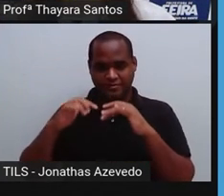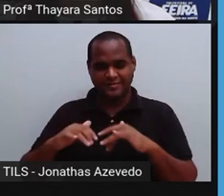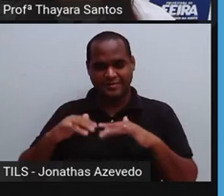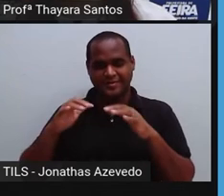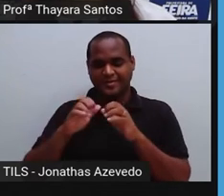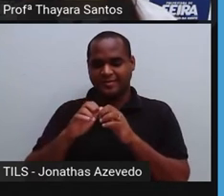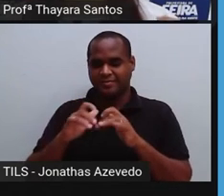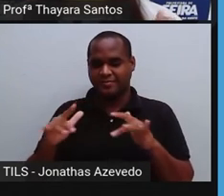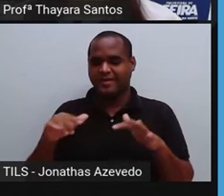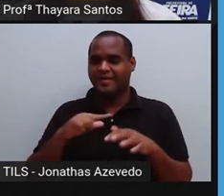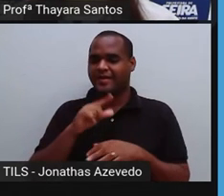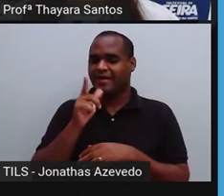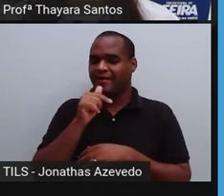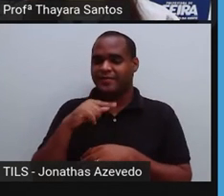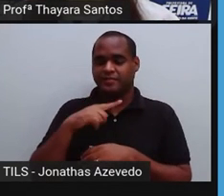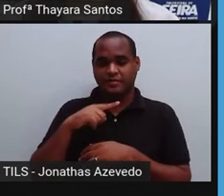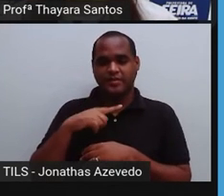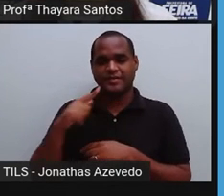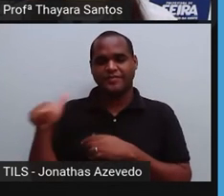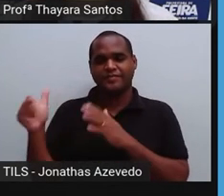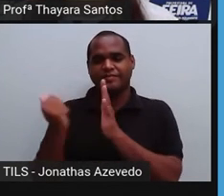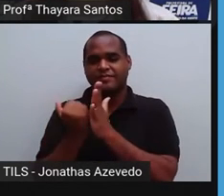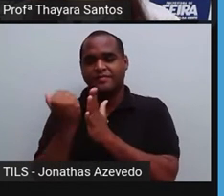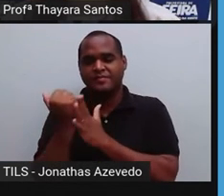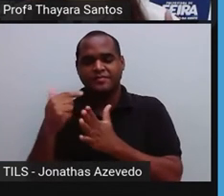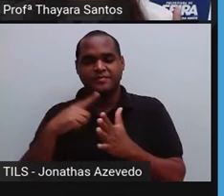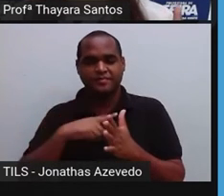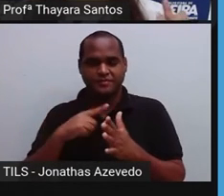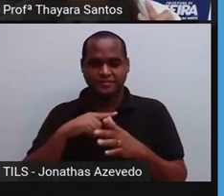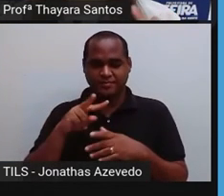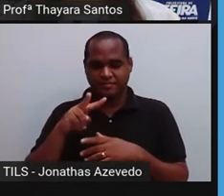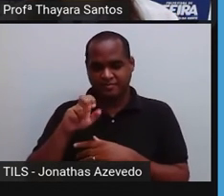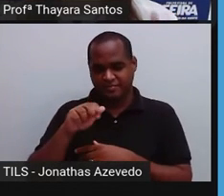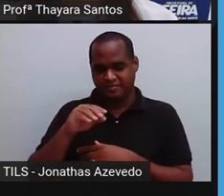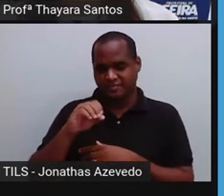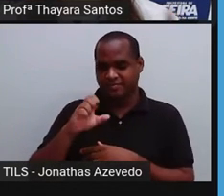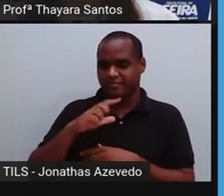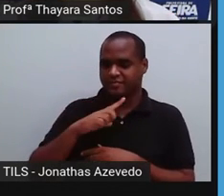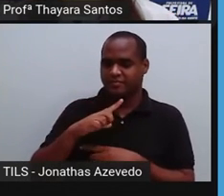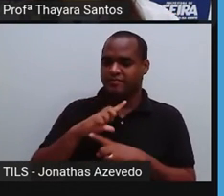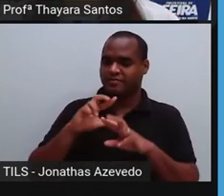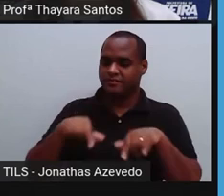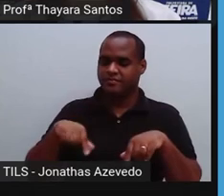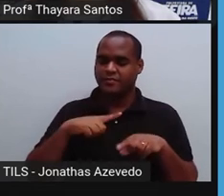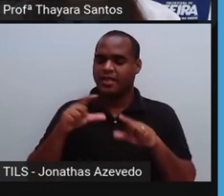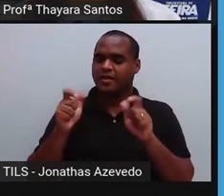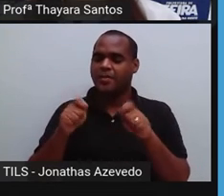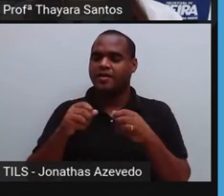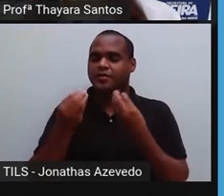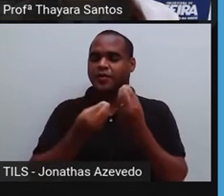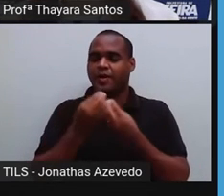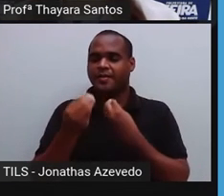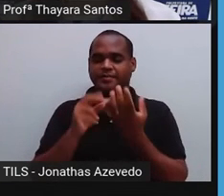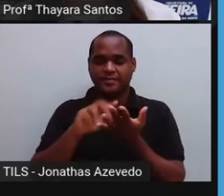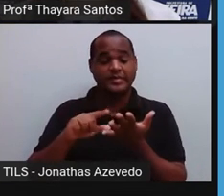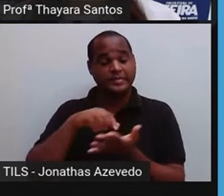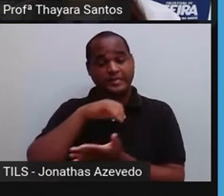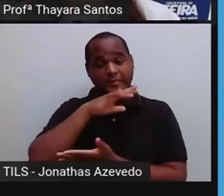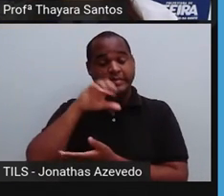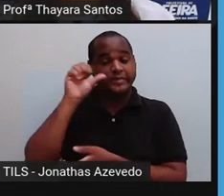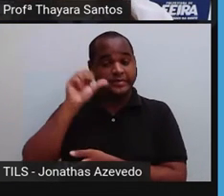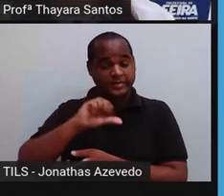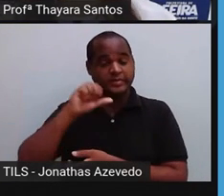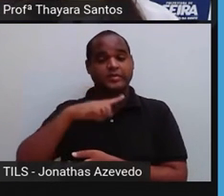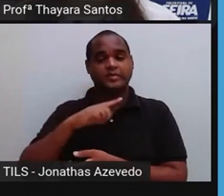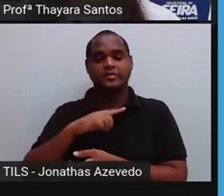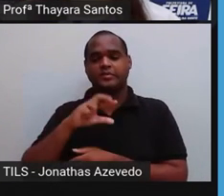líquido do plasma e colocam em seus vasos. E esse líquido pode também conter coisas que são ruins para o nosso organismo,